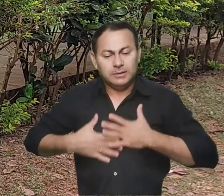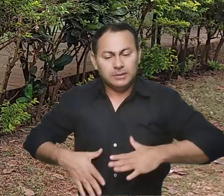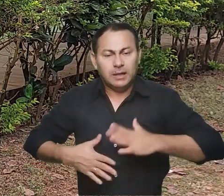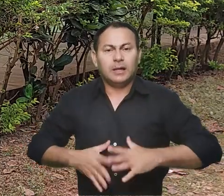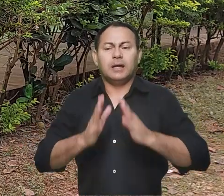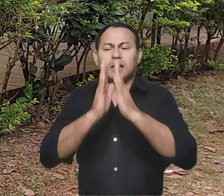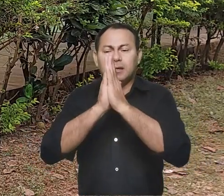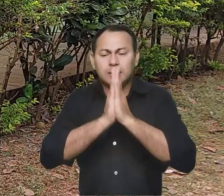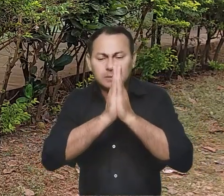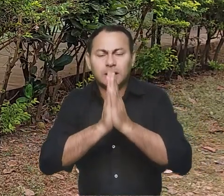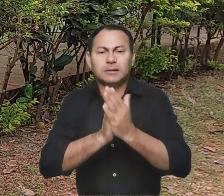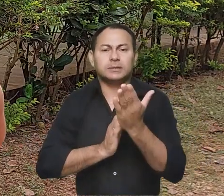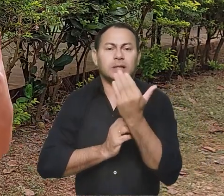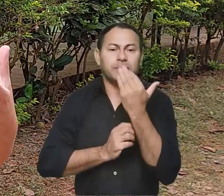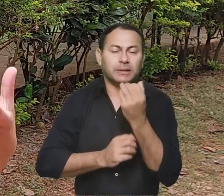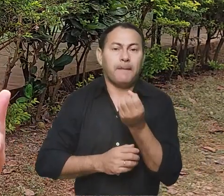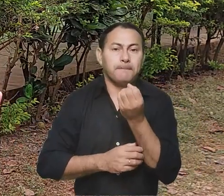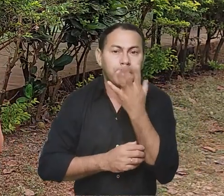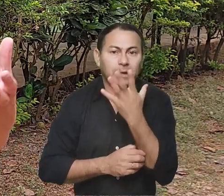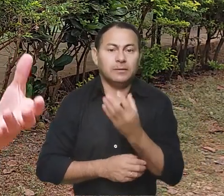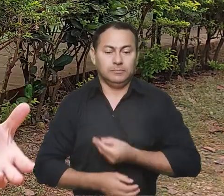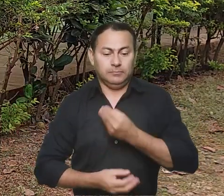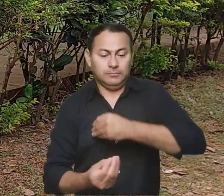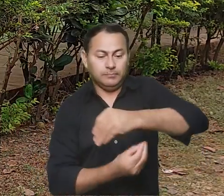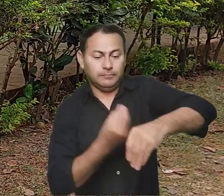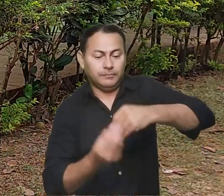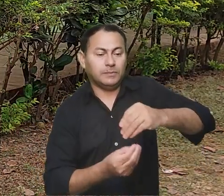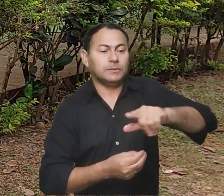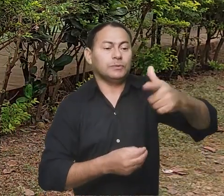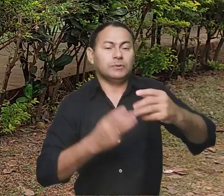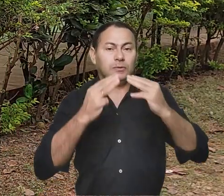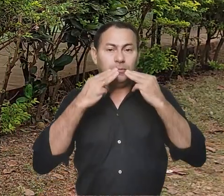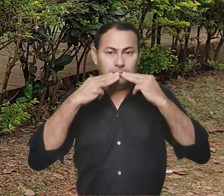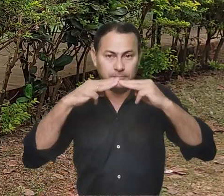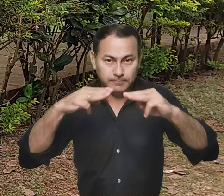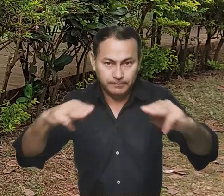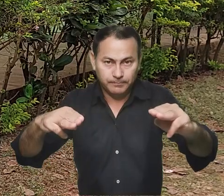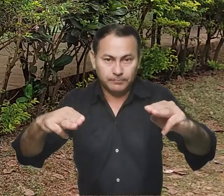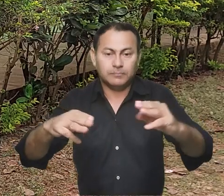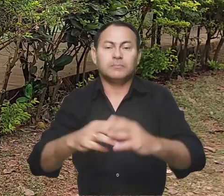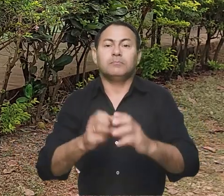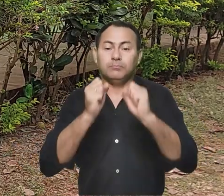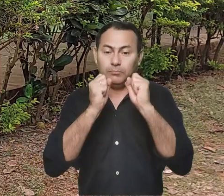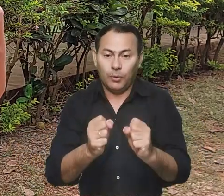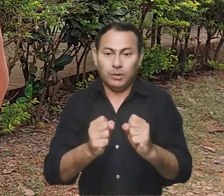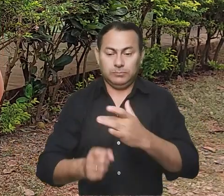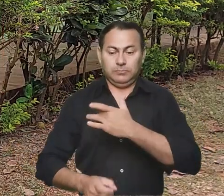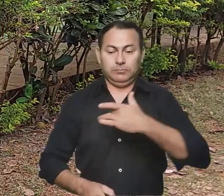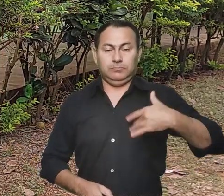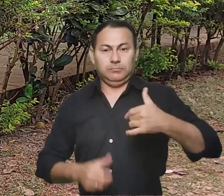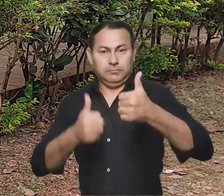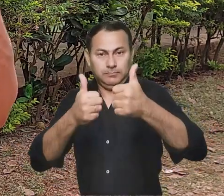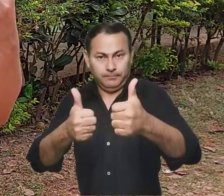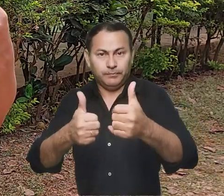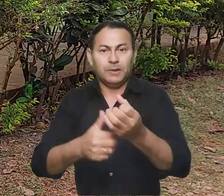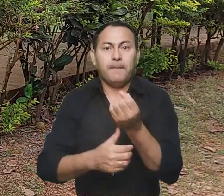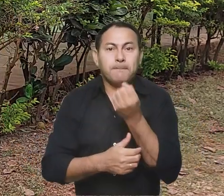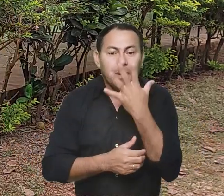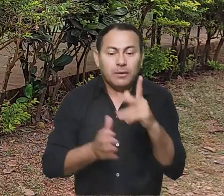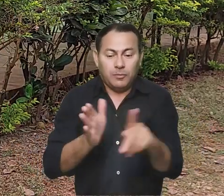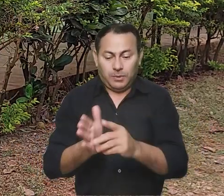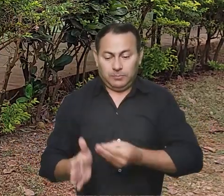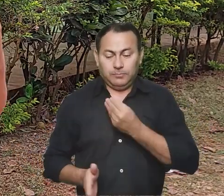descansar, rezar, se alimentar bem, conviver com os demais missionários, a fim de que esteja saudável,